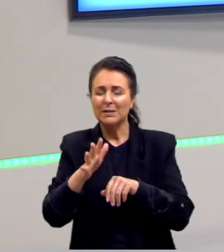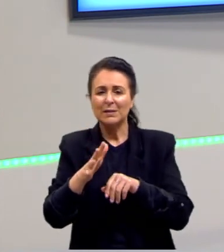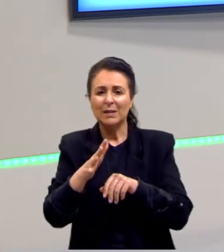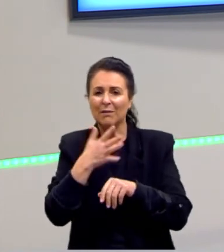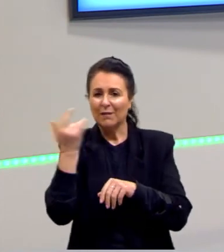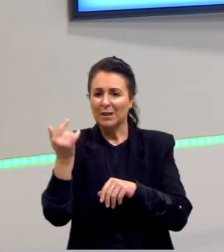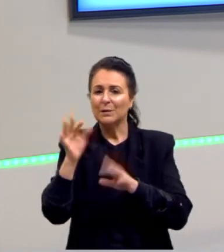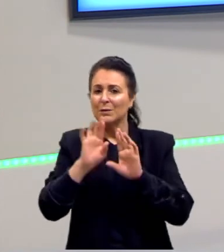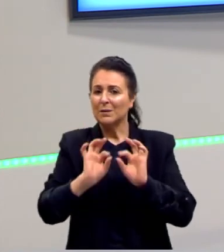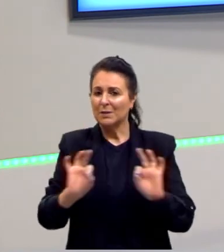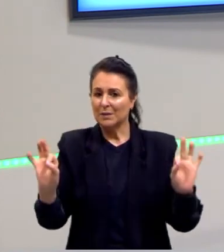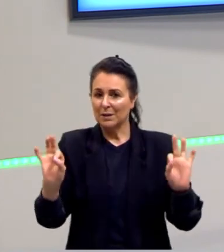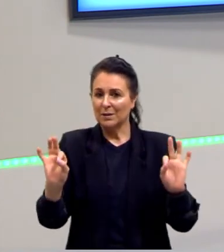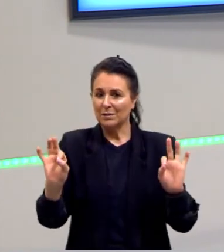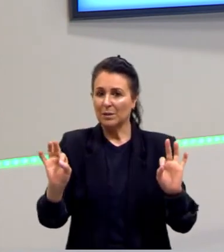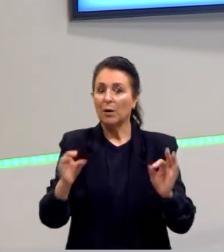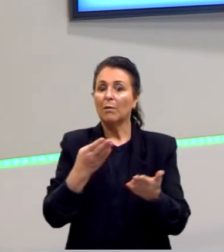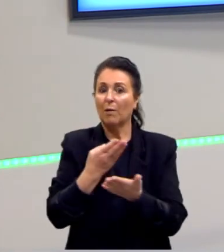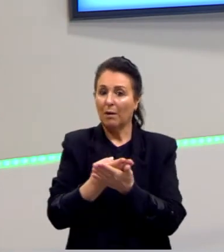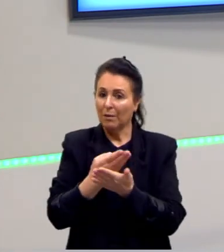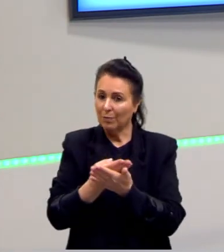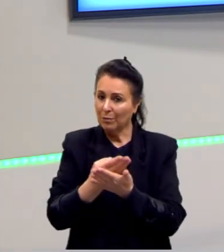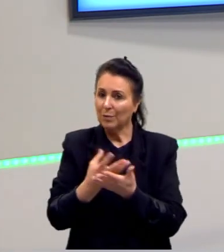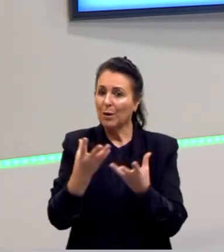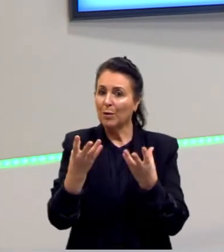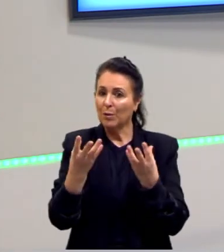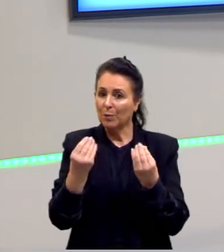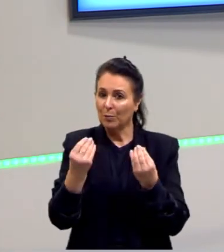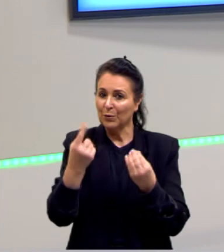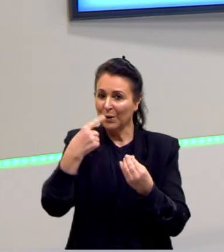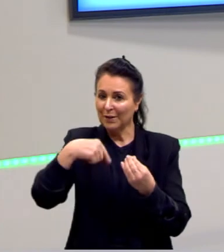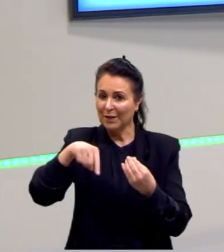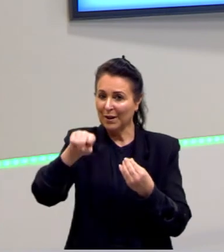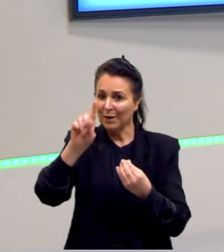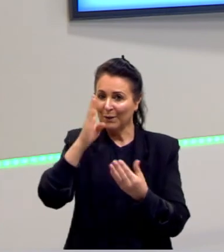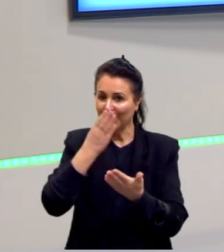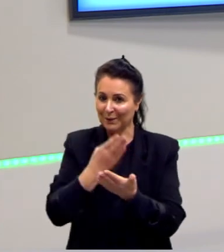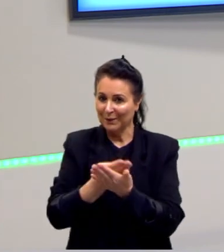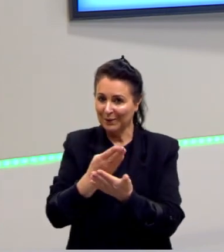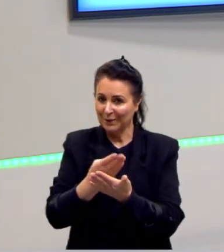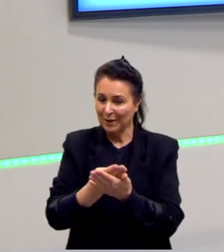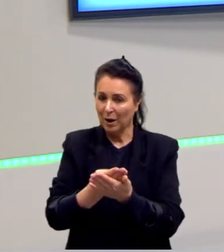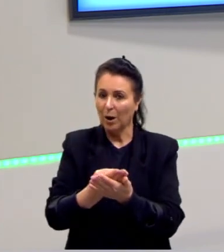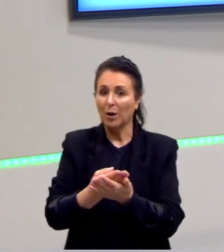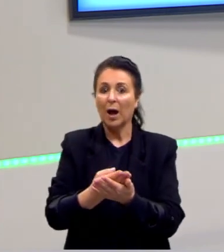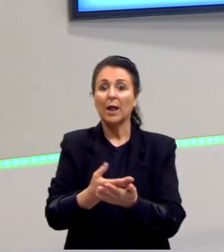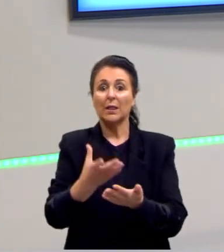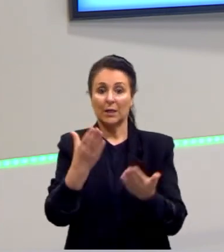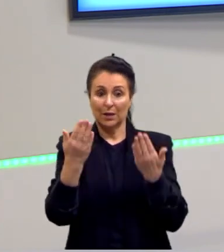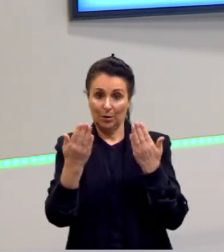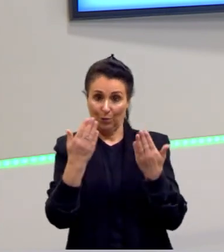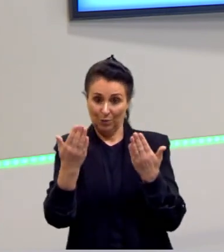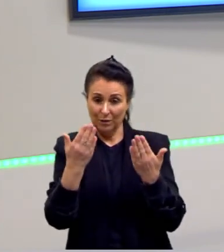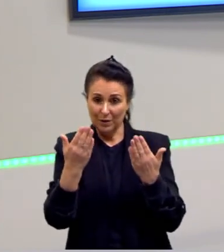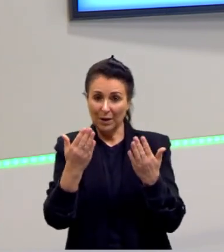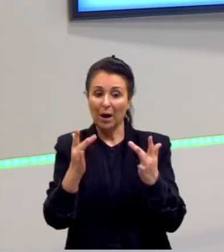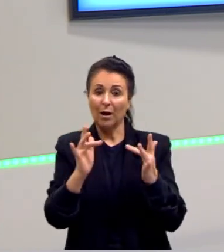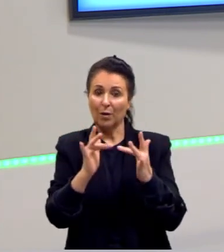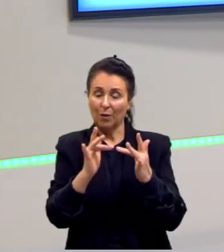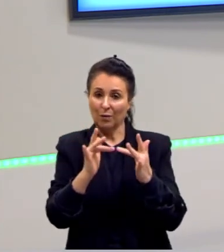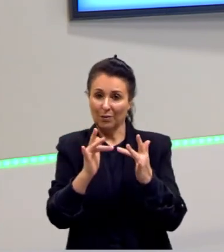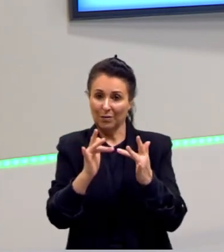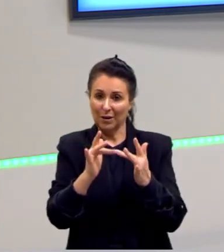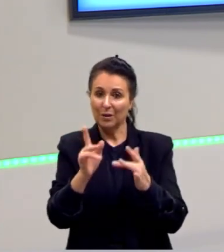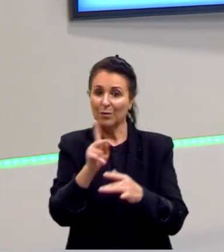vocês. Então, pratiquem bastante. Conto com vocês para a nossa próxima aula. Se quiserem tirar dúvidas também, podem